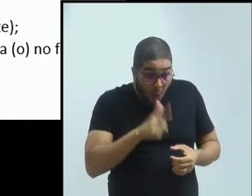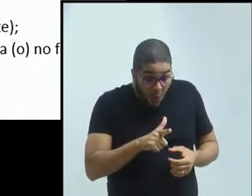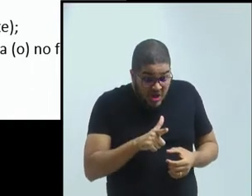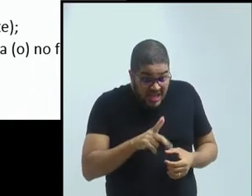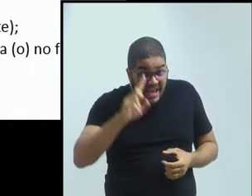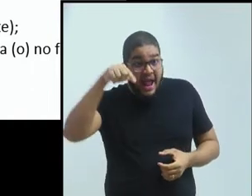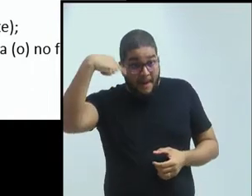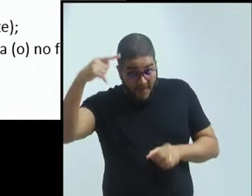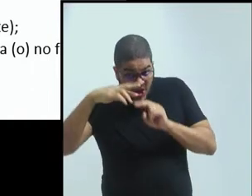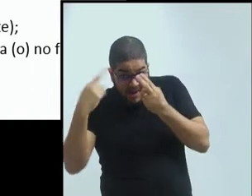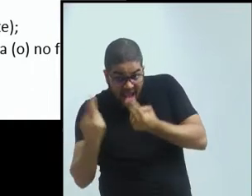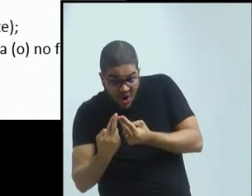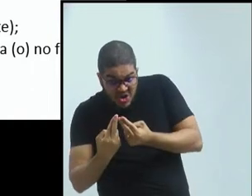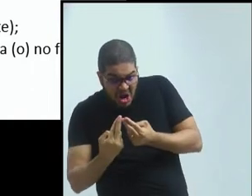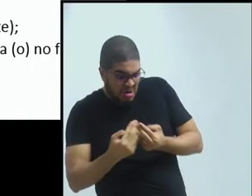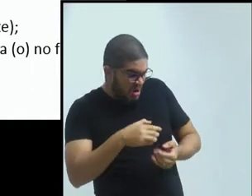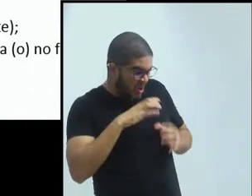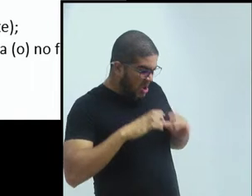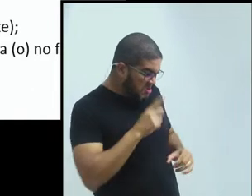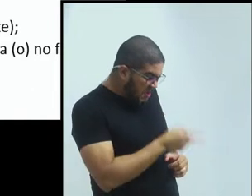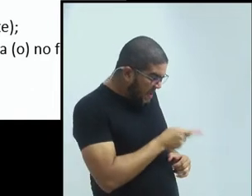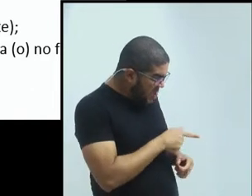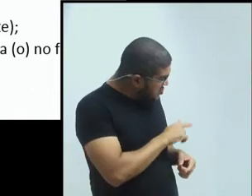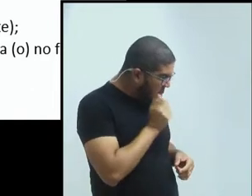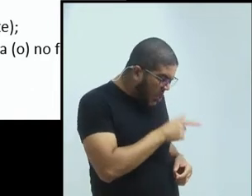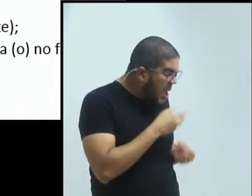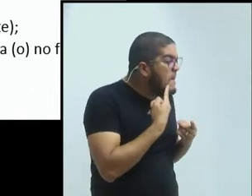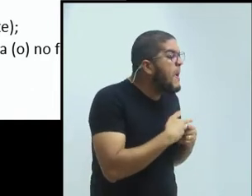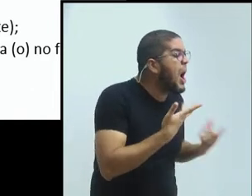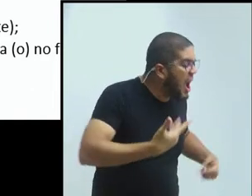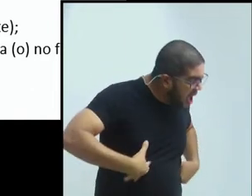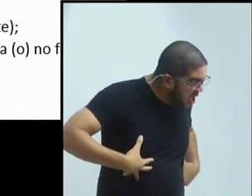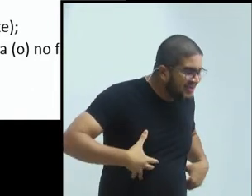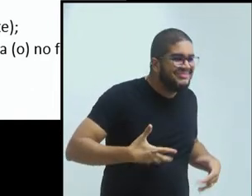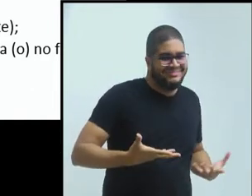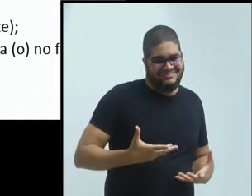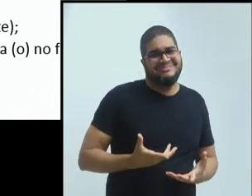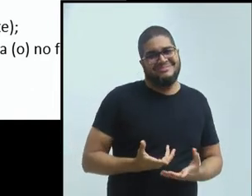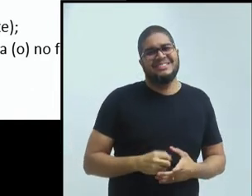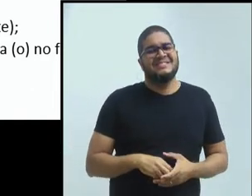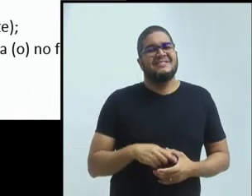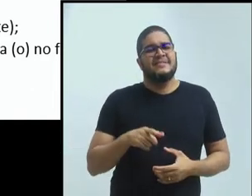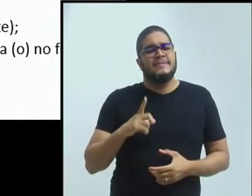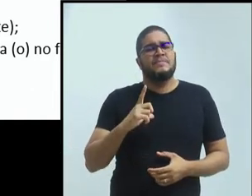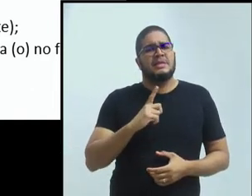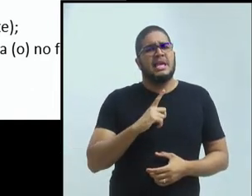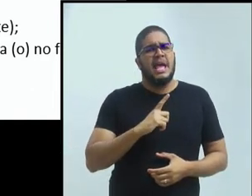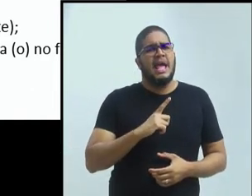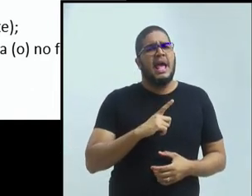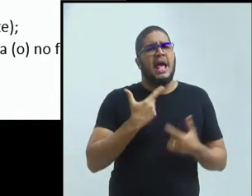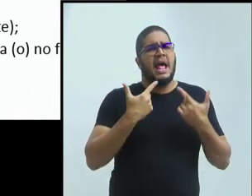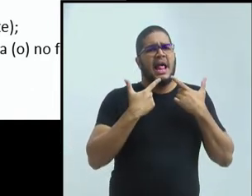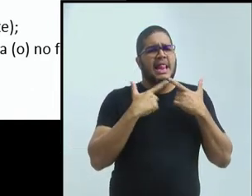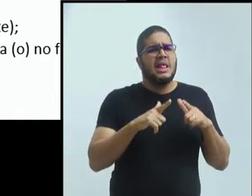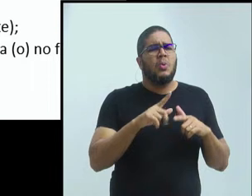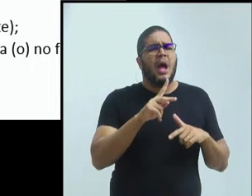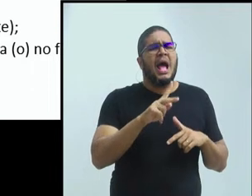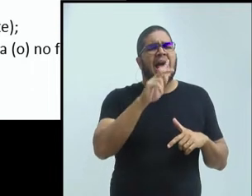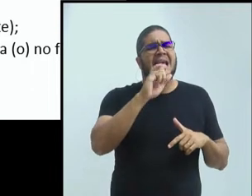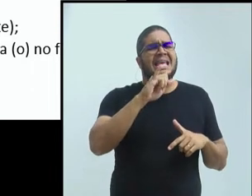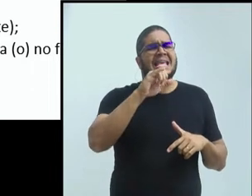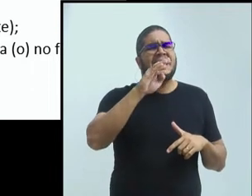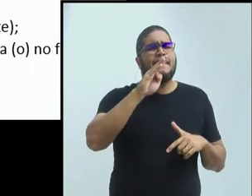que os alunos não entendiam, porque naquela região não se fala quimbundo, a língua majoritária ali é umbundo, a professora começa a